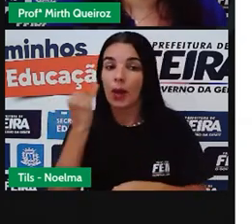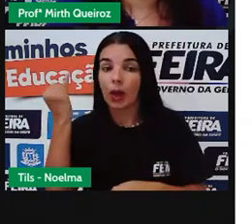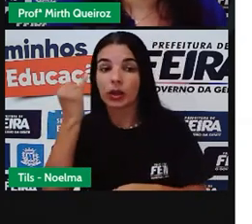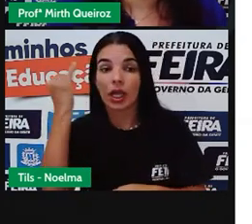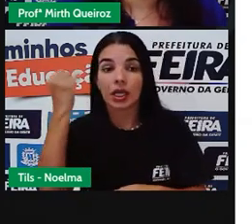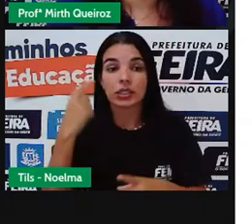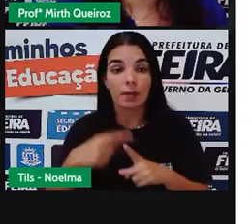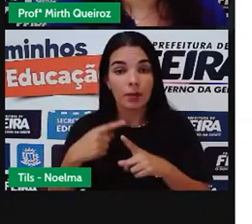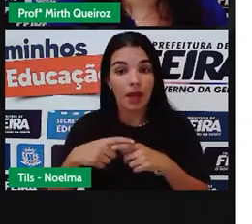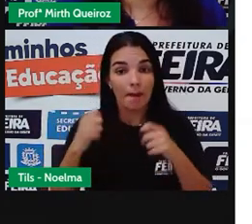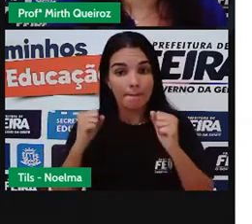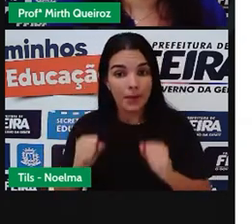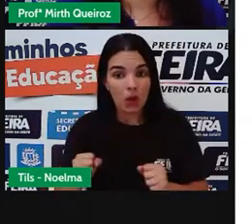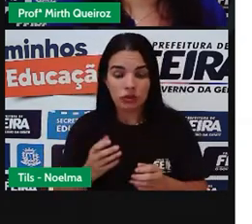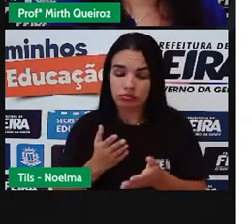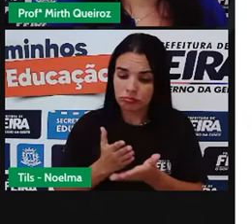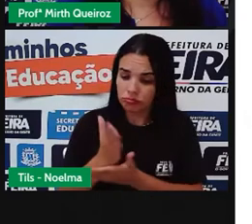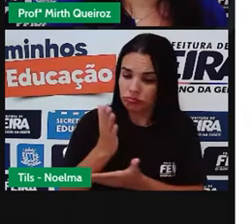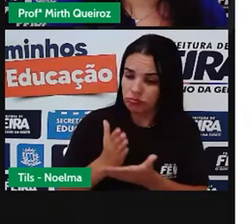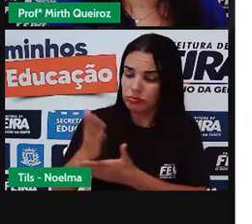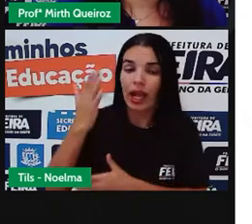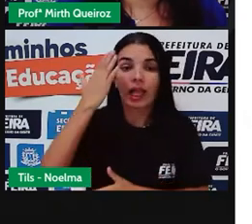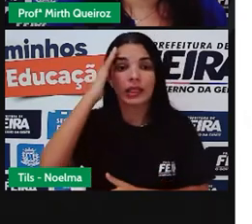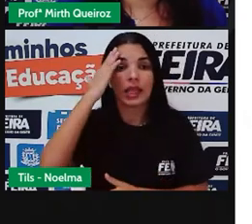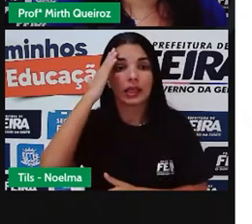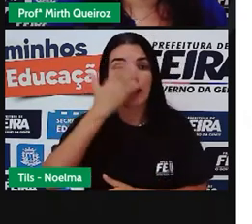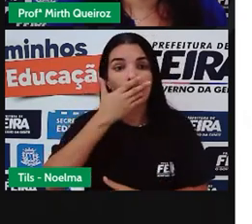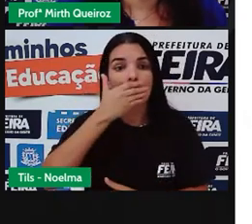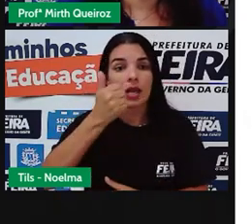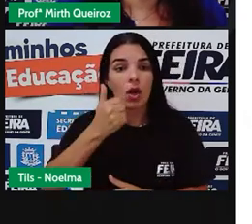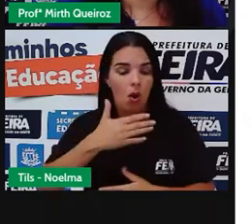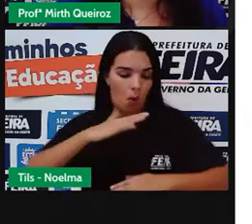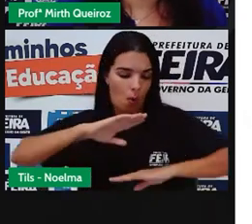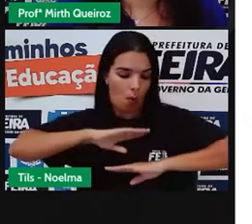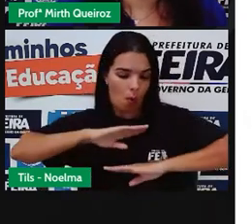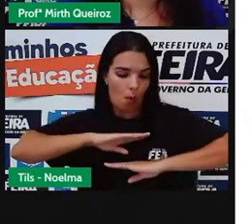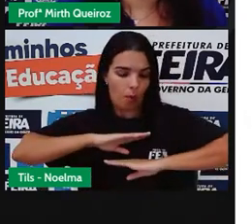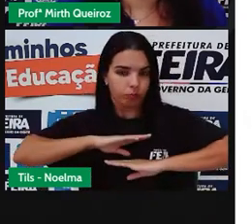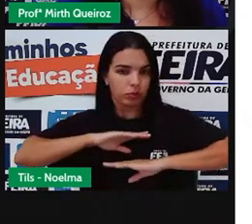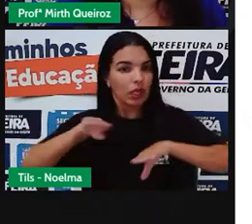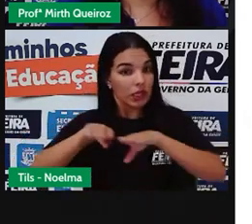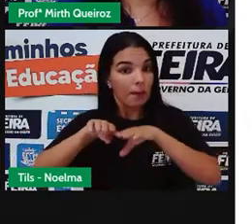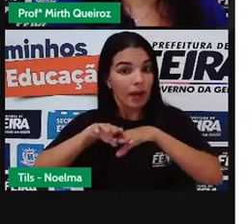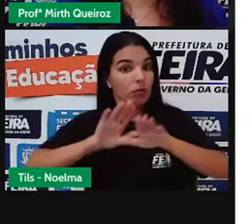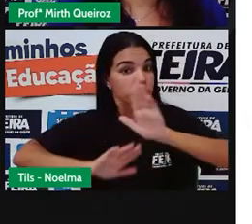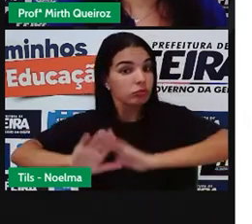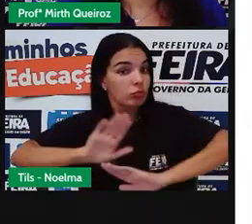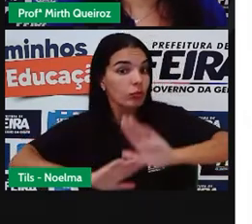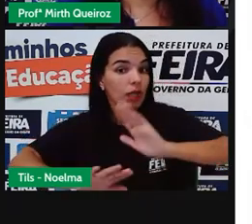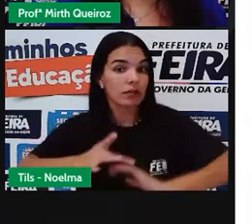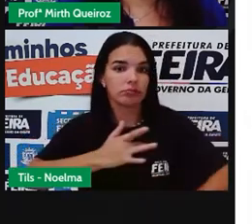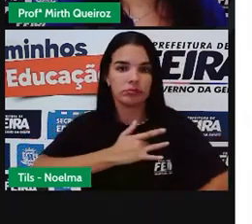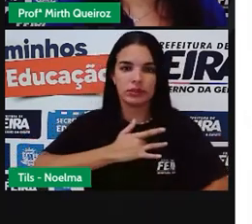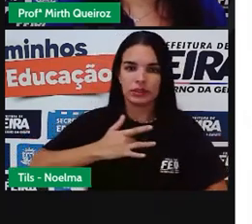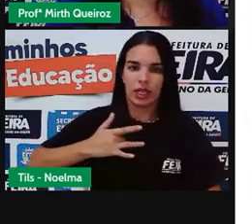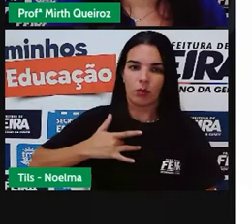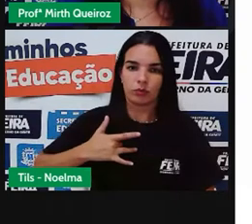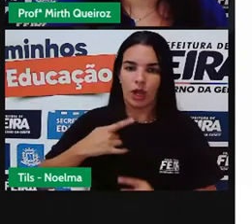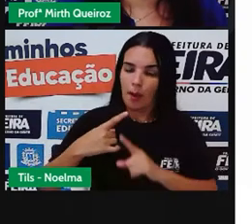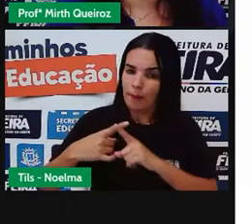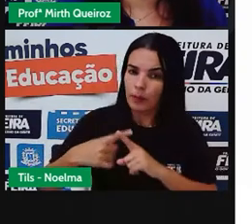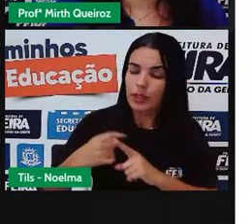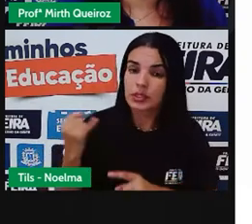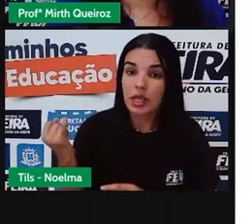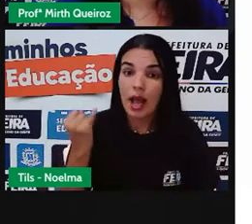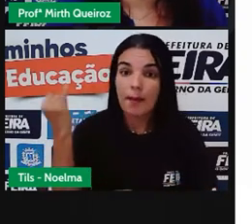até mesmo possa compreender, entender mais o que está acontecendo com o nosso corpo. Além dos cuidados também com a saúde. Por isso, é muito